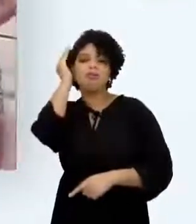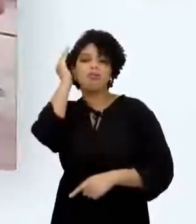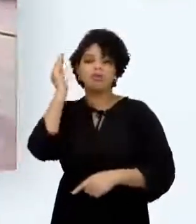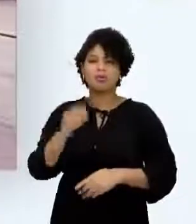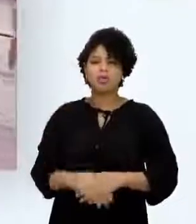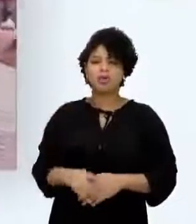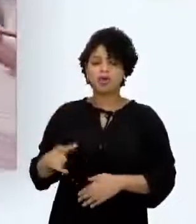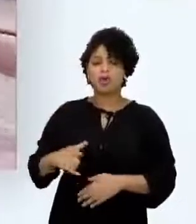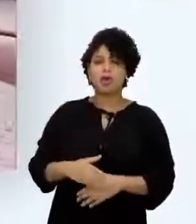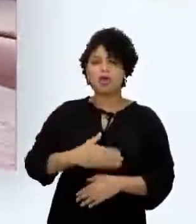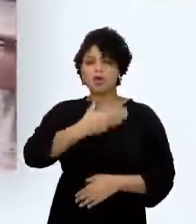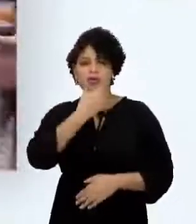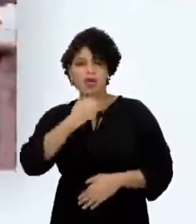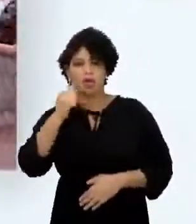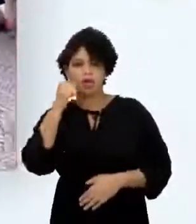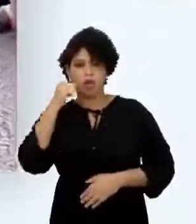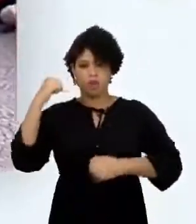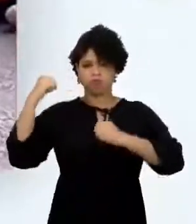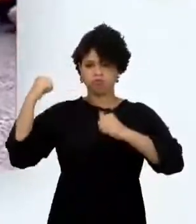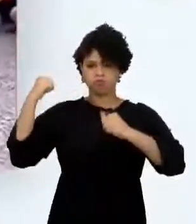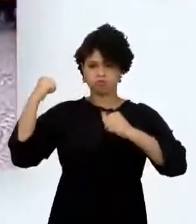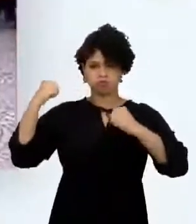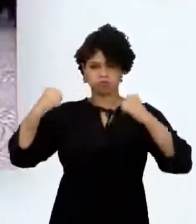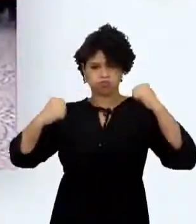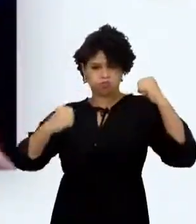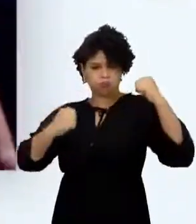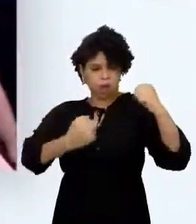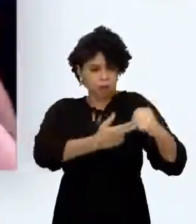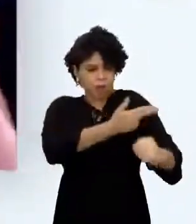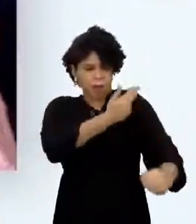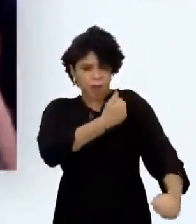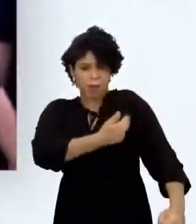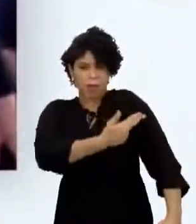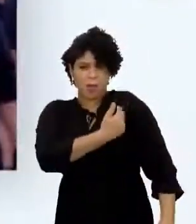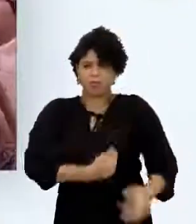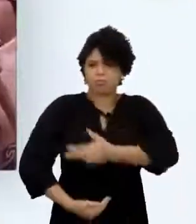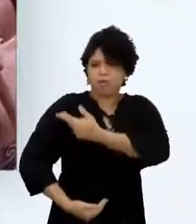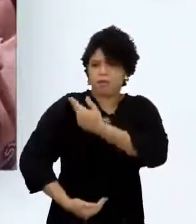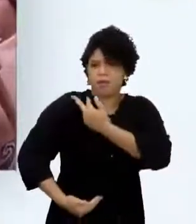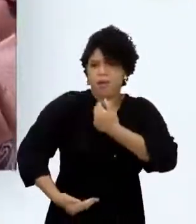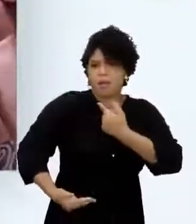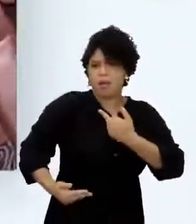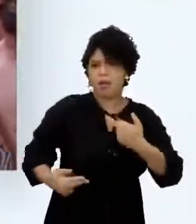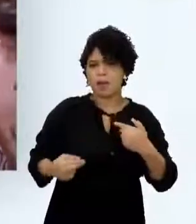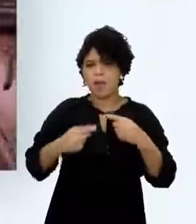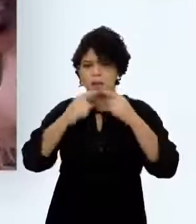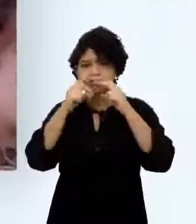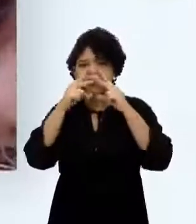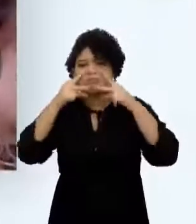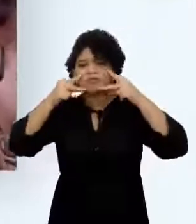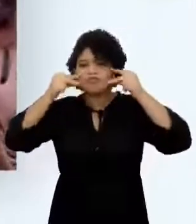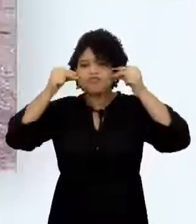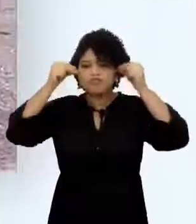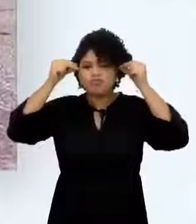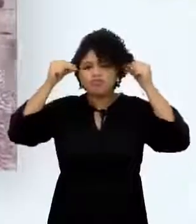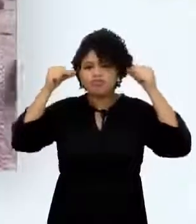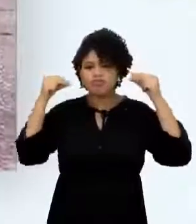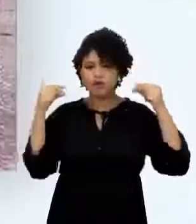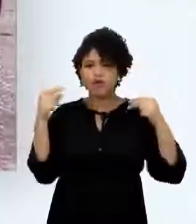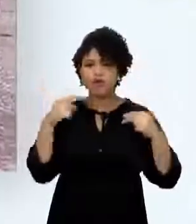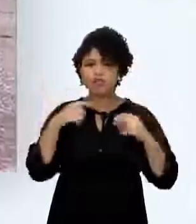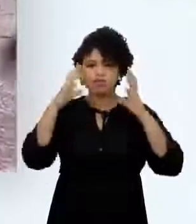Homens e mulheres fortes, com tatuagens, pinturas no rosto Caretas assustadoras,